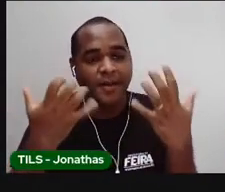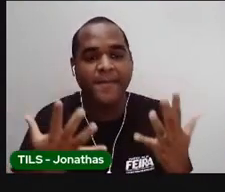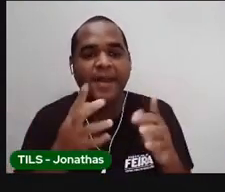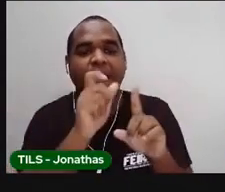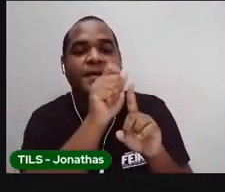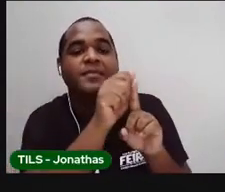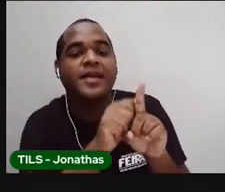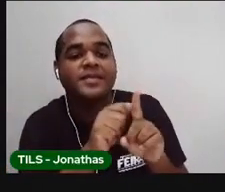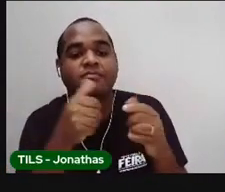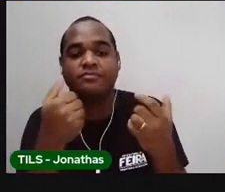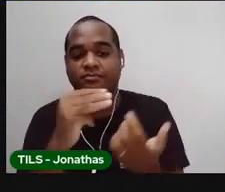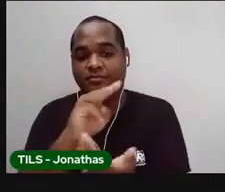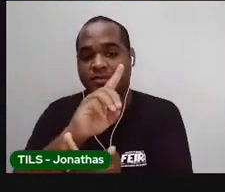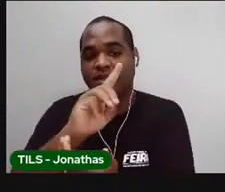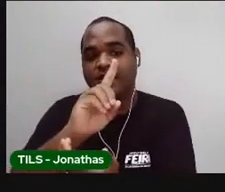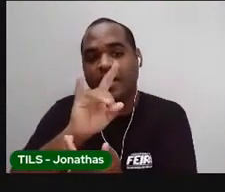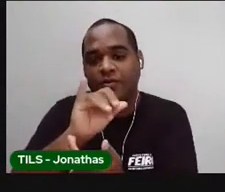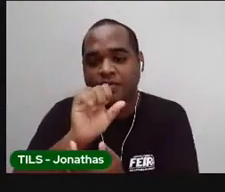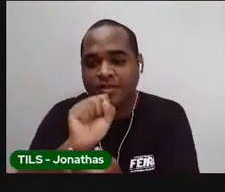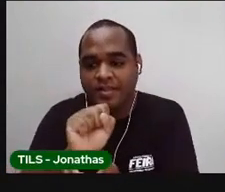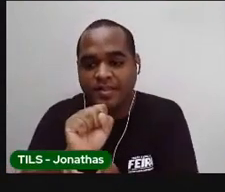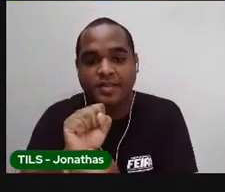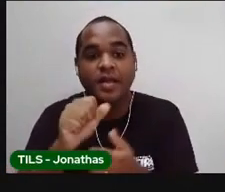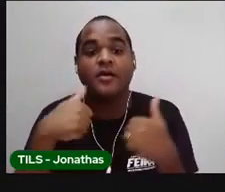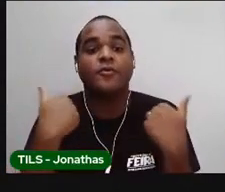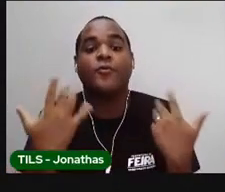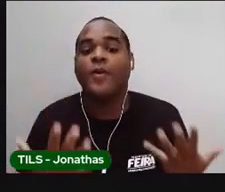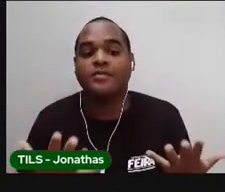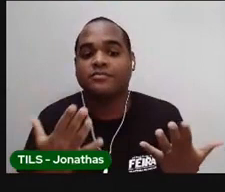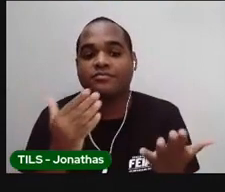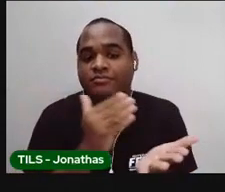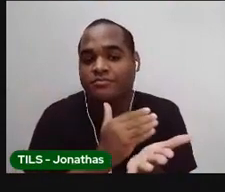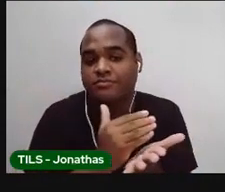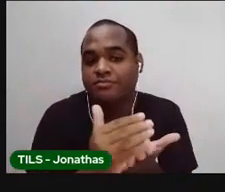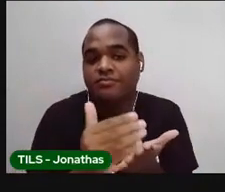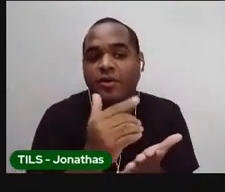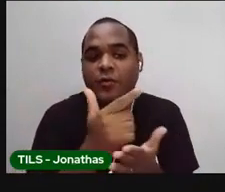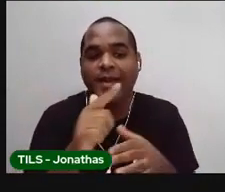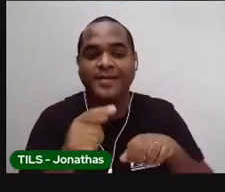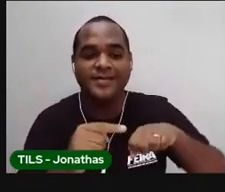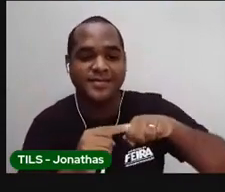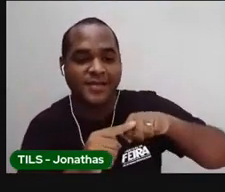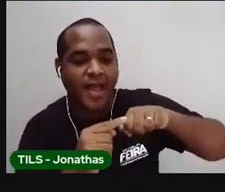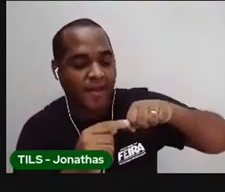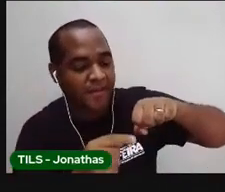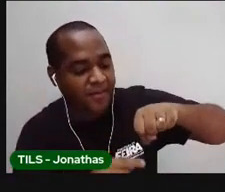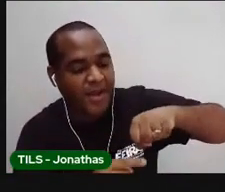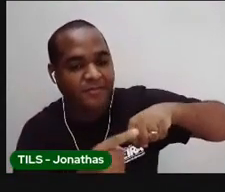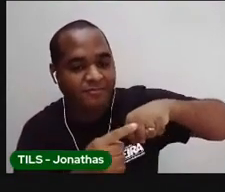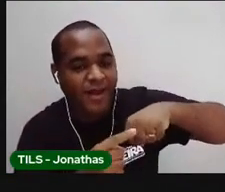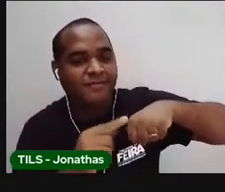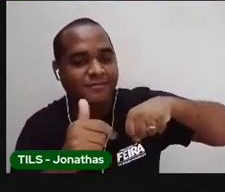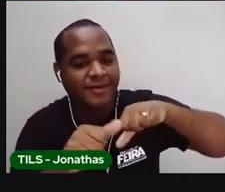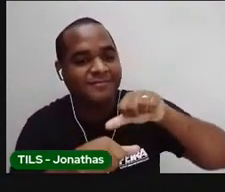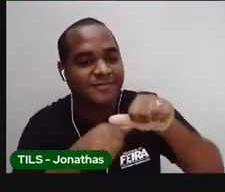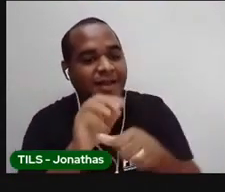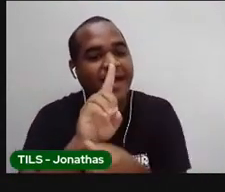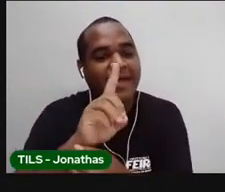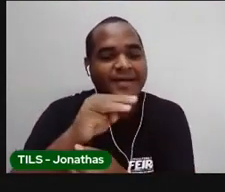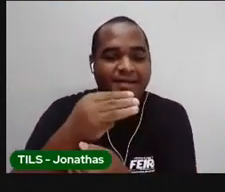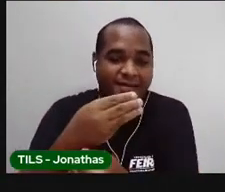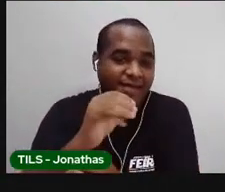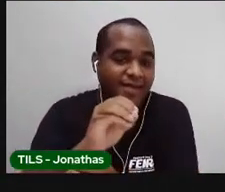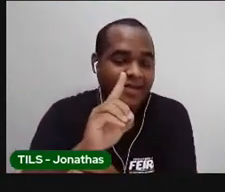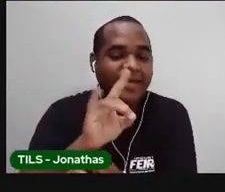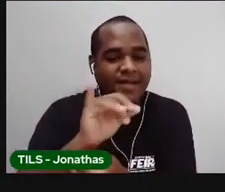mês vai ter 31 dias. E quando o morrinho está lá embaixo, descendo, vai ter 30 dias.